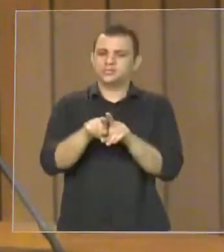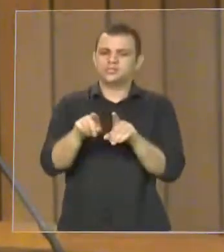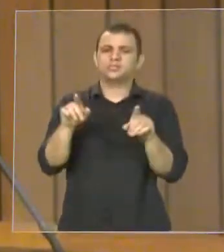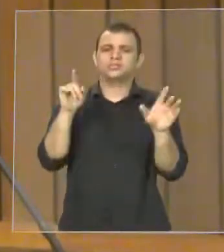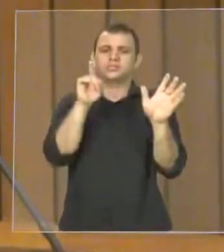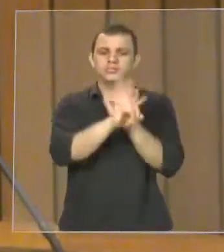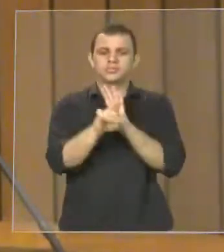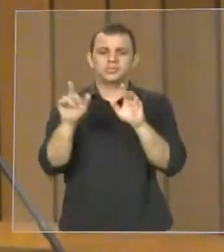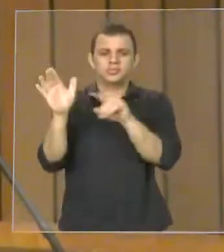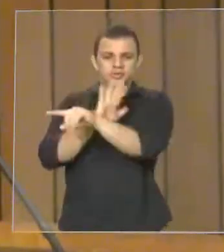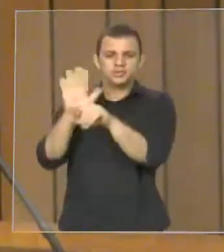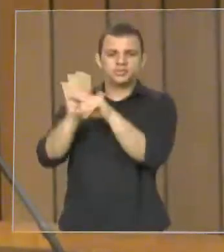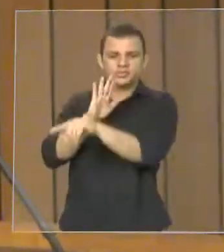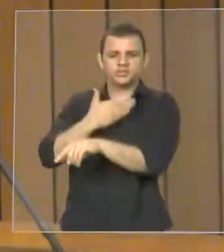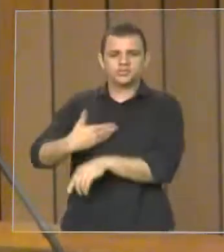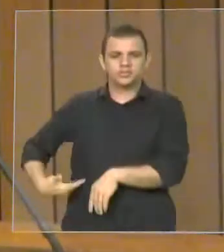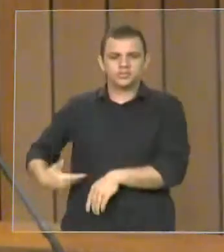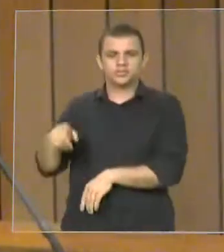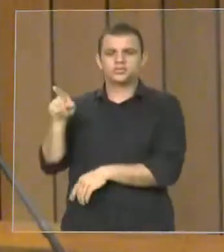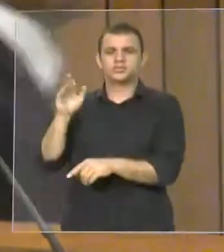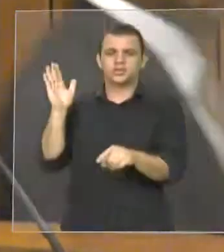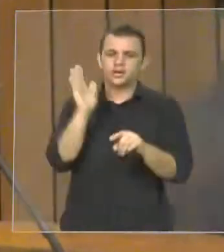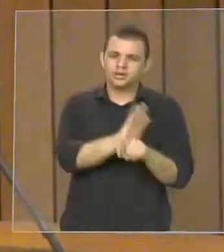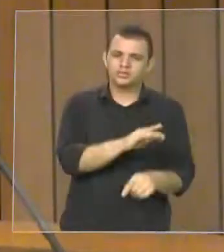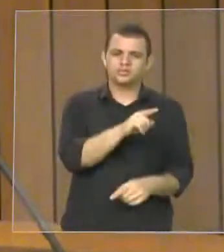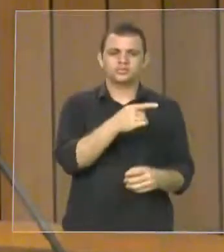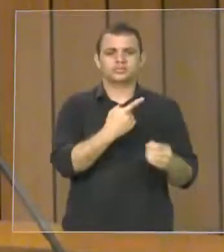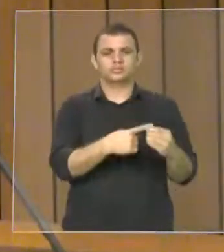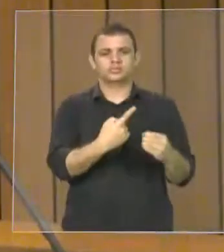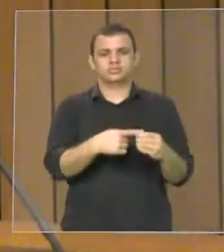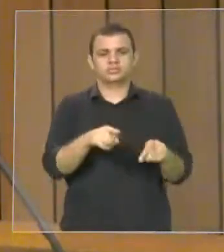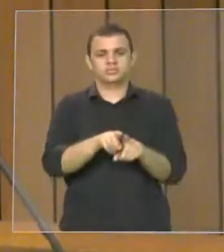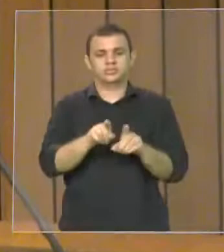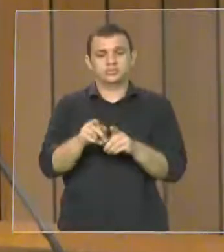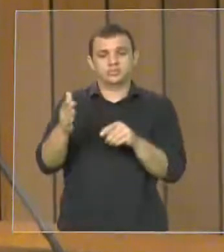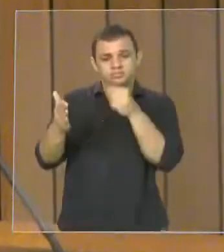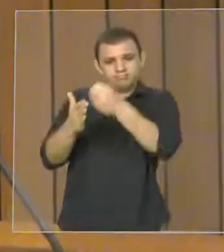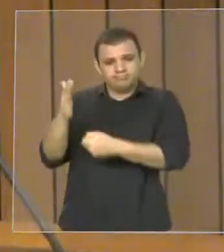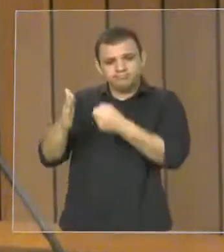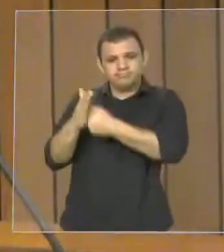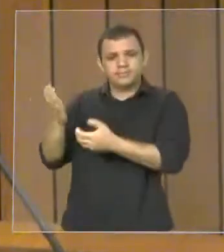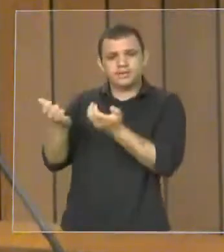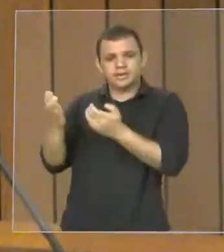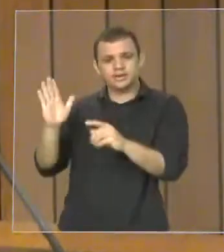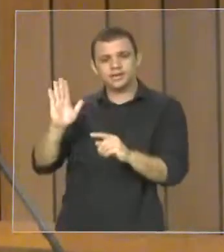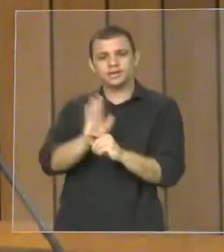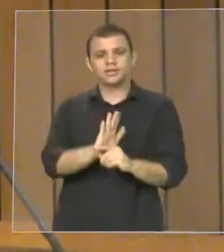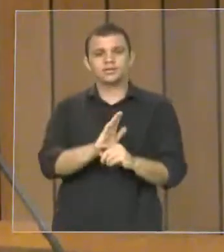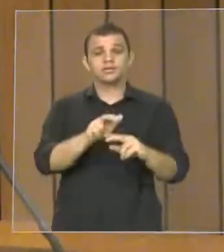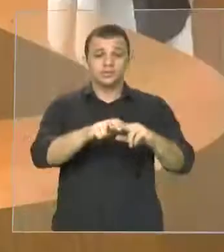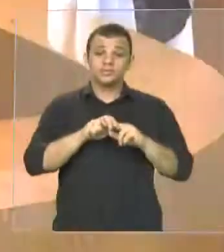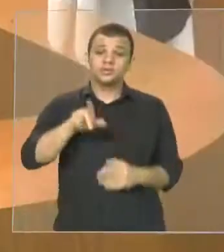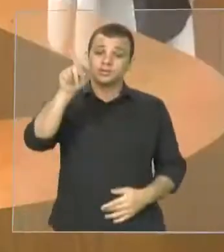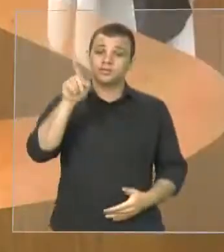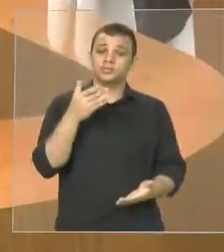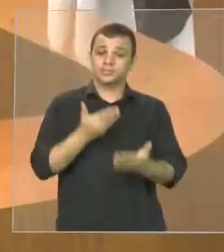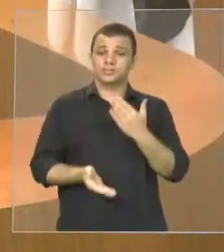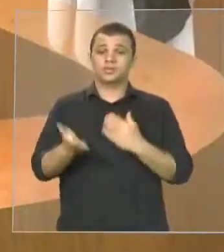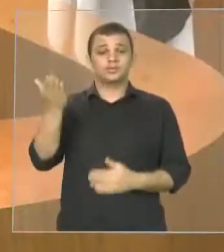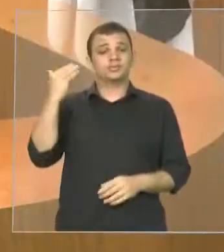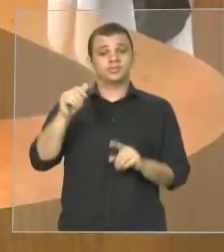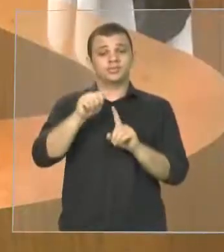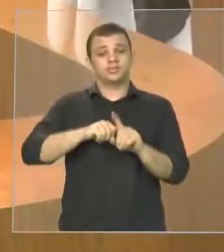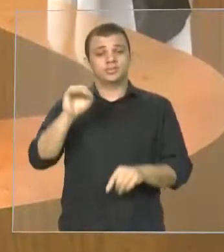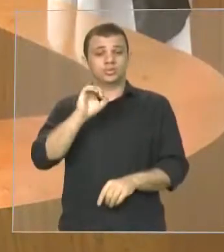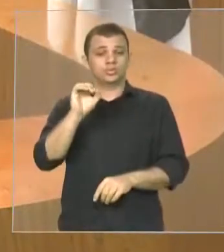e tem lutado por aquele município apesar de ter perdido as eleições de outubro do ano